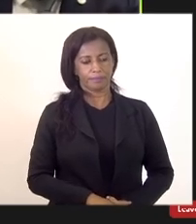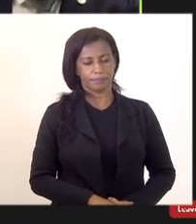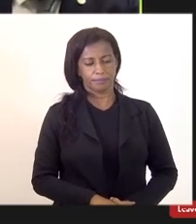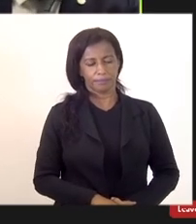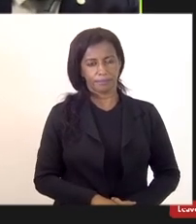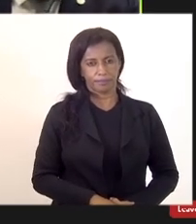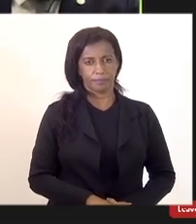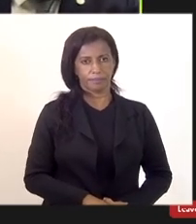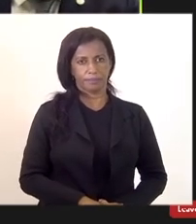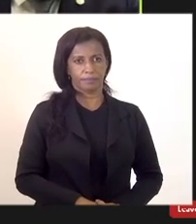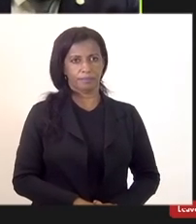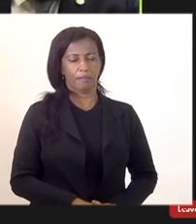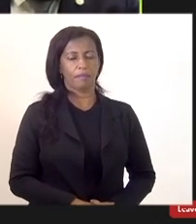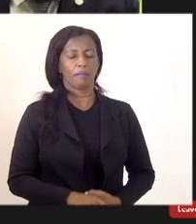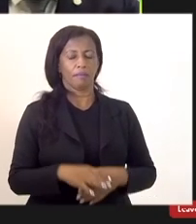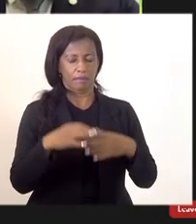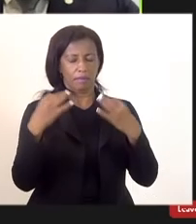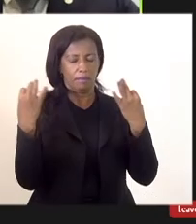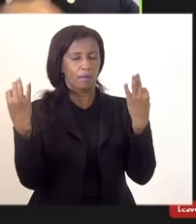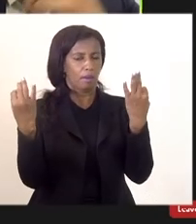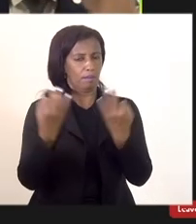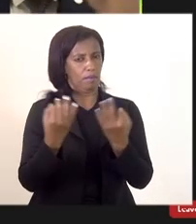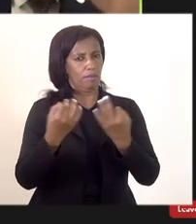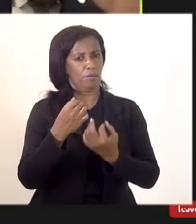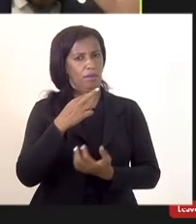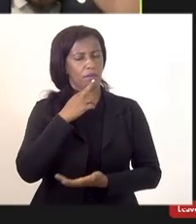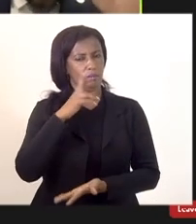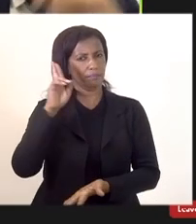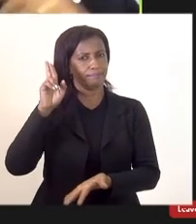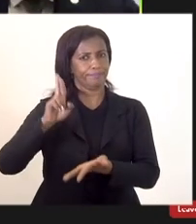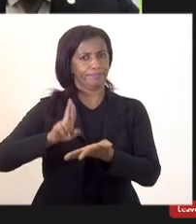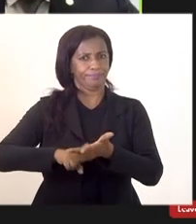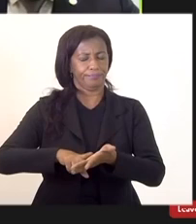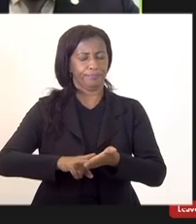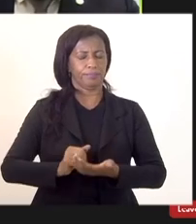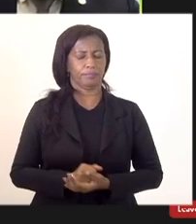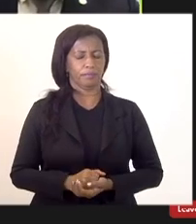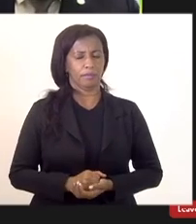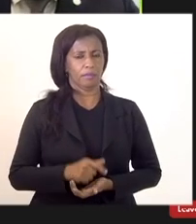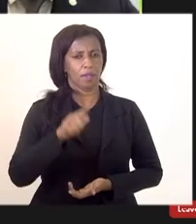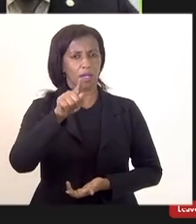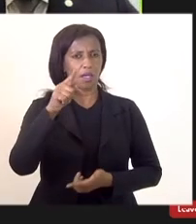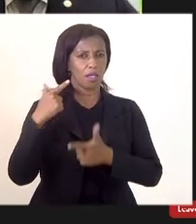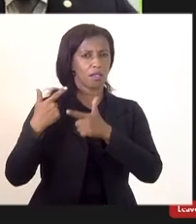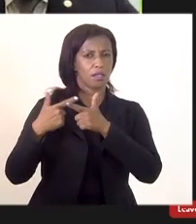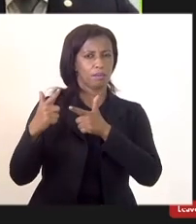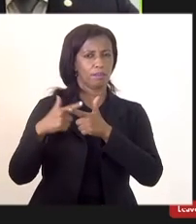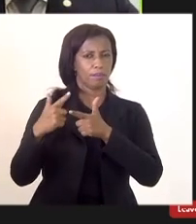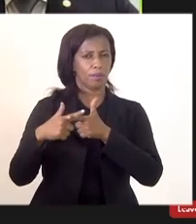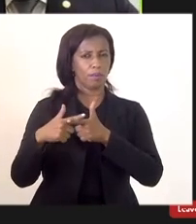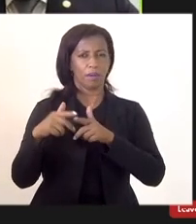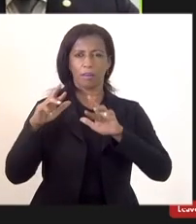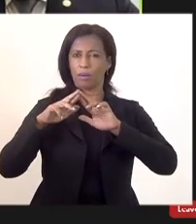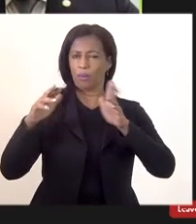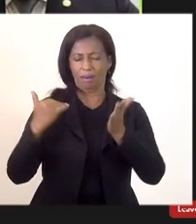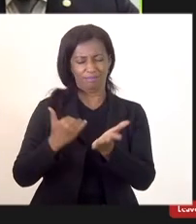Perfeito Coronel Leandro Vossa Excelência está coberta de razão de fato esse problema do concurso é um concurso que não é de hoje antes da gente